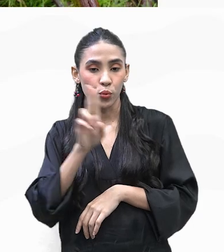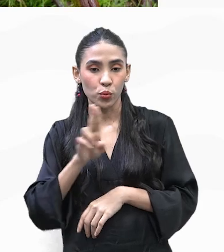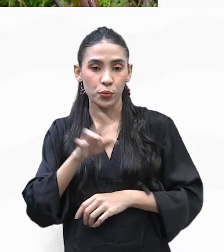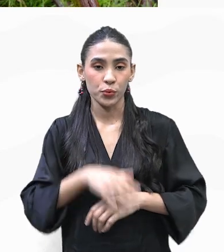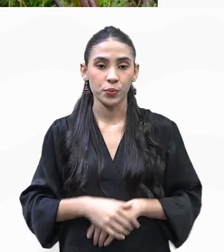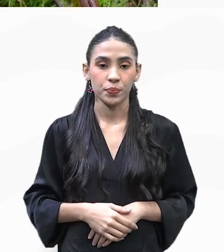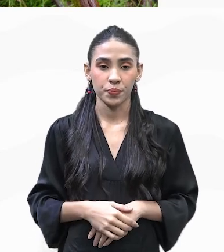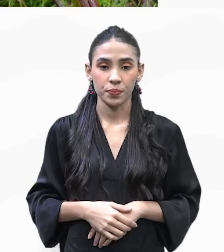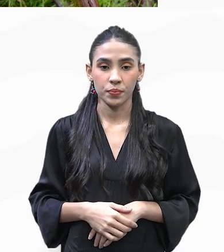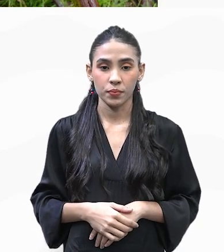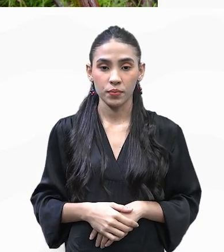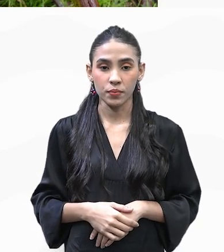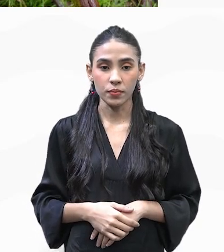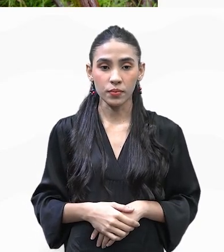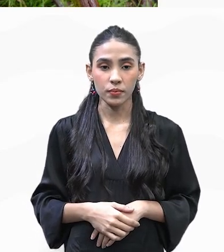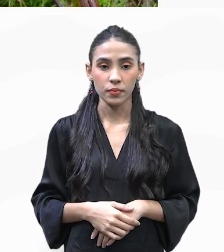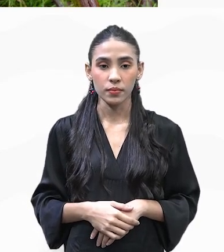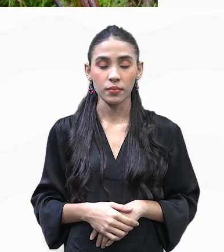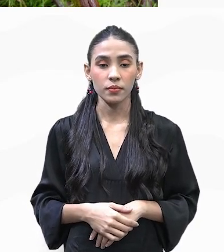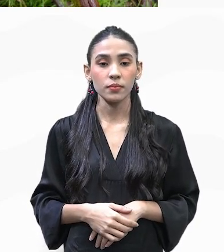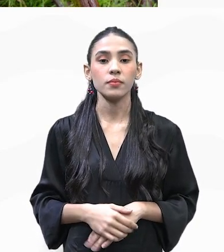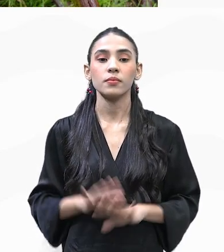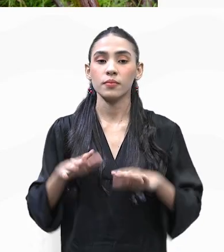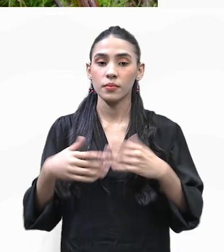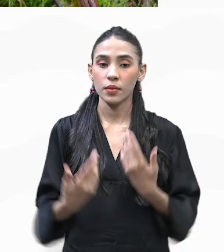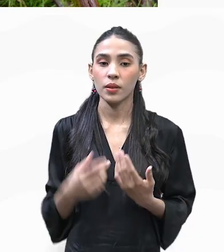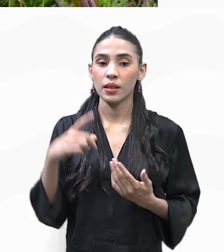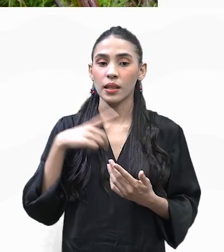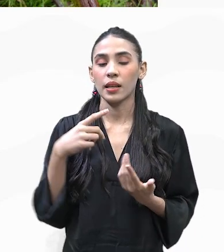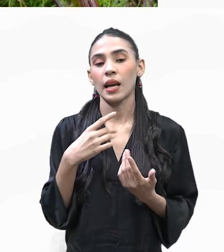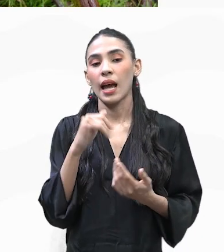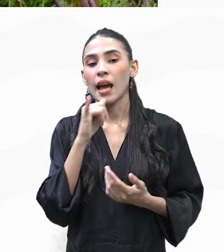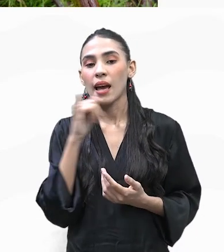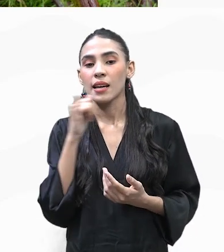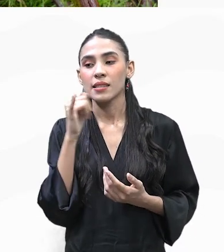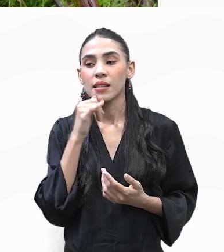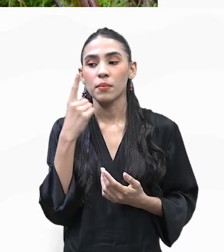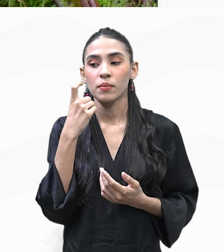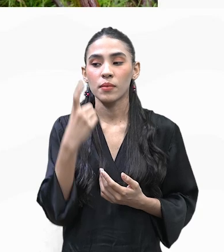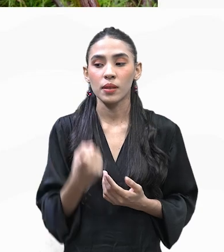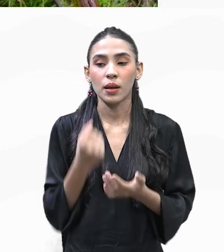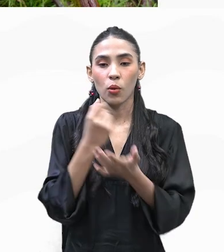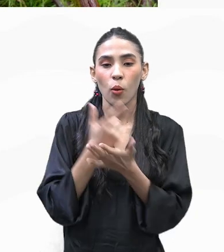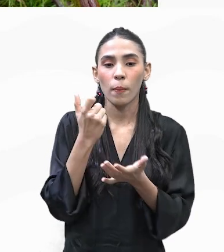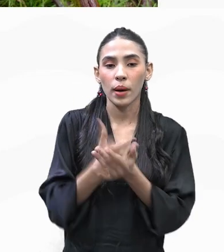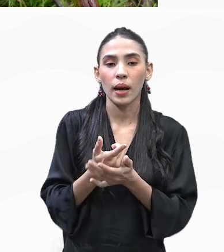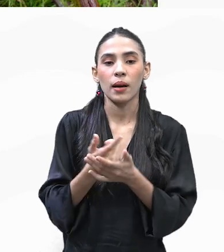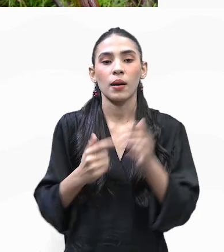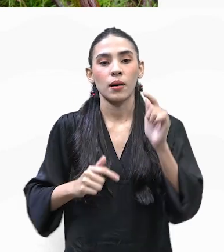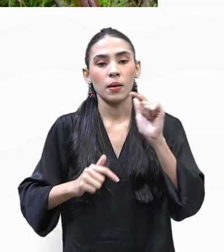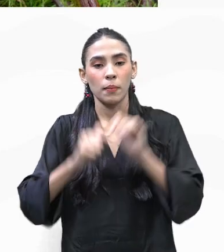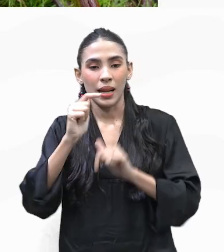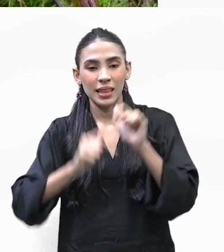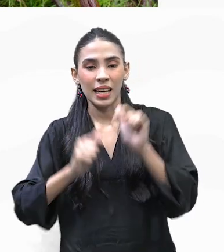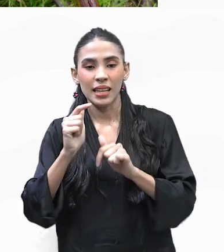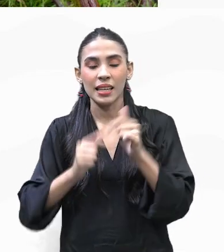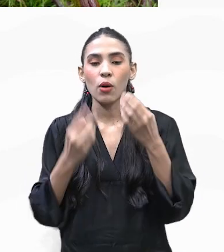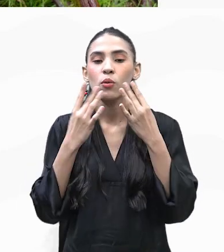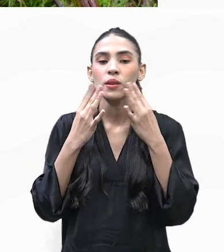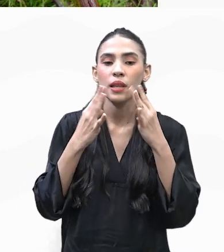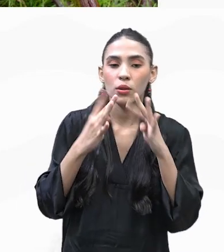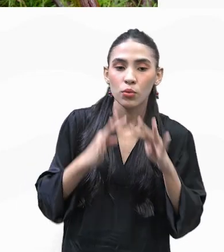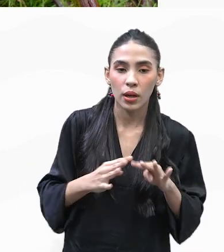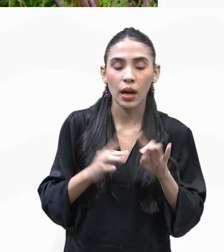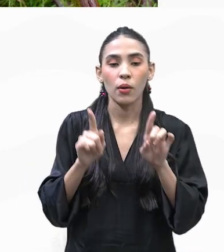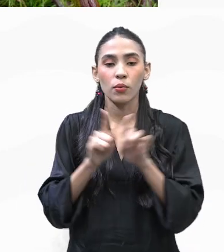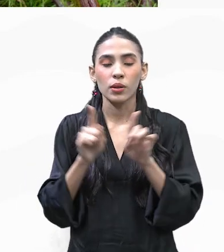Vamos ver? Sim. Vamos lá. Aí na tendência de consumo nós temos considerar tendências como a procura por produtos orgânicos, sustentáveis